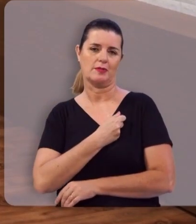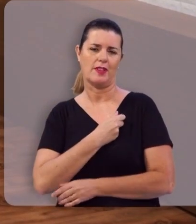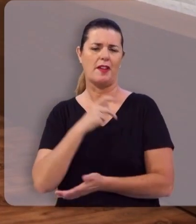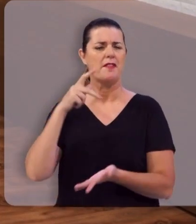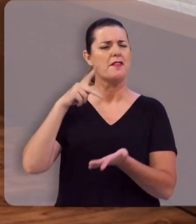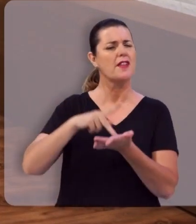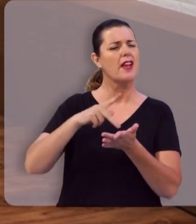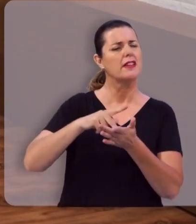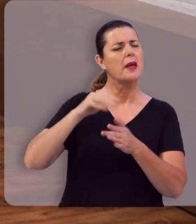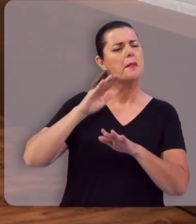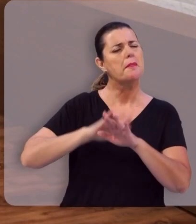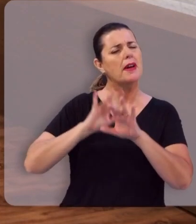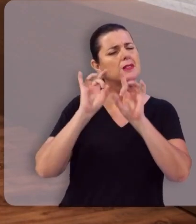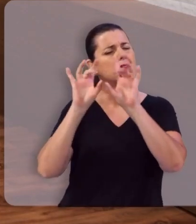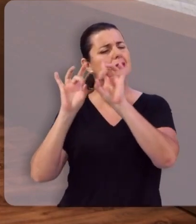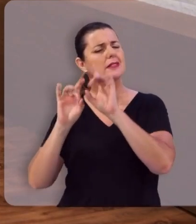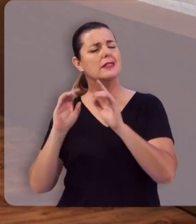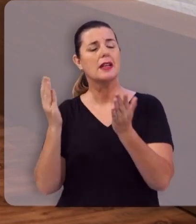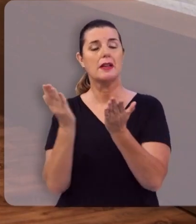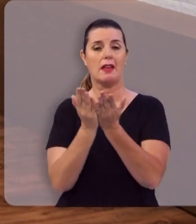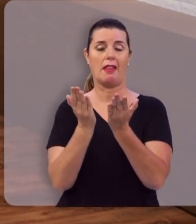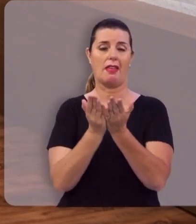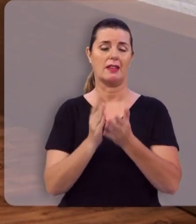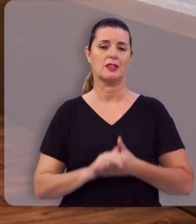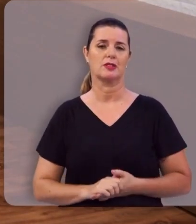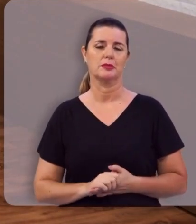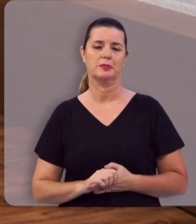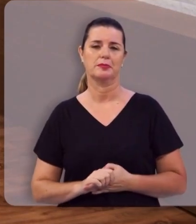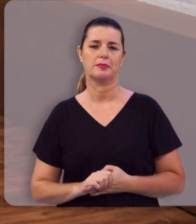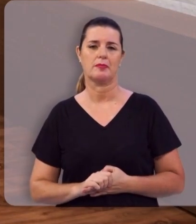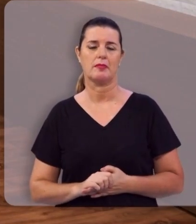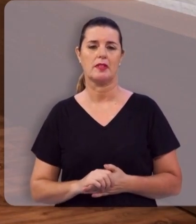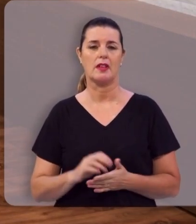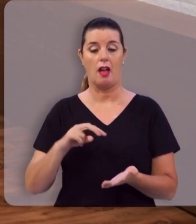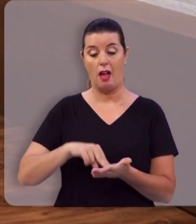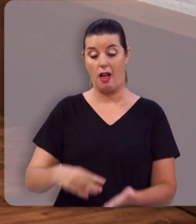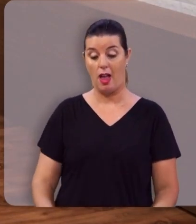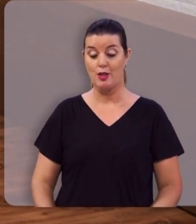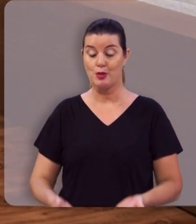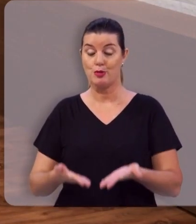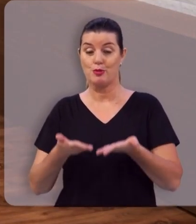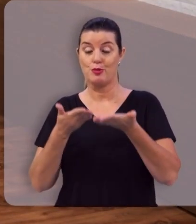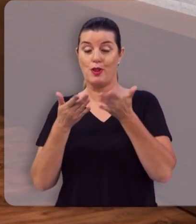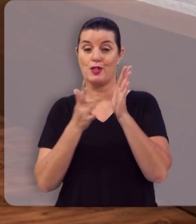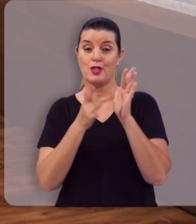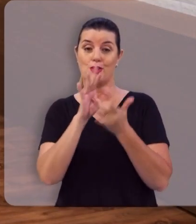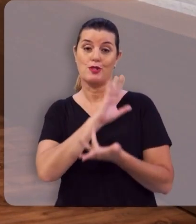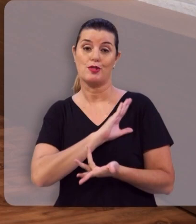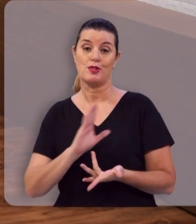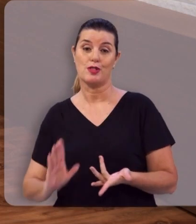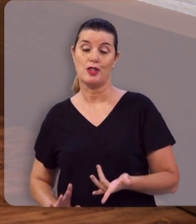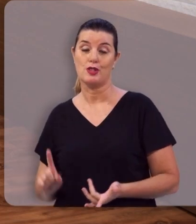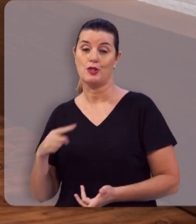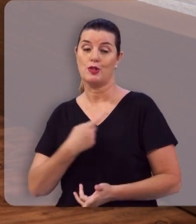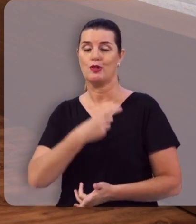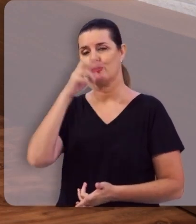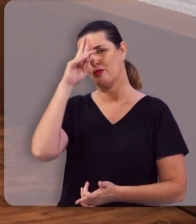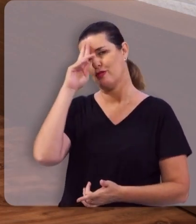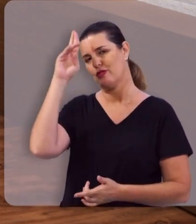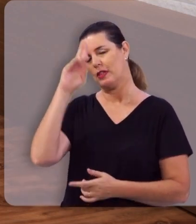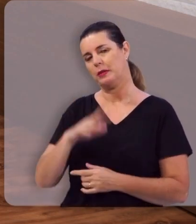verdades mais eloquentes do cristianismo, a ressurreição de Jesus Cristo, nosso Senhor.